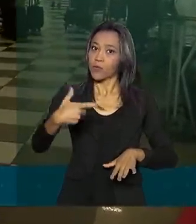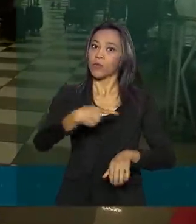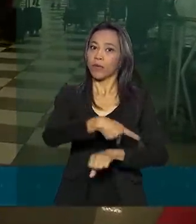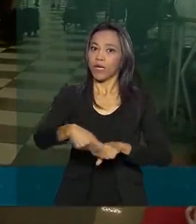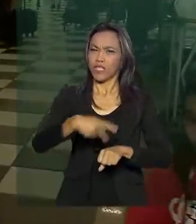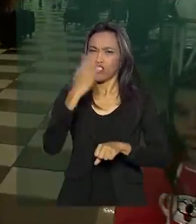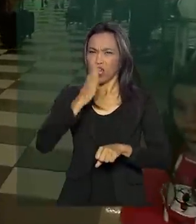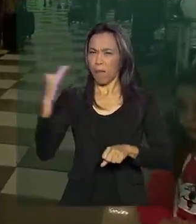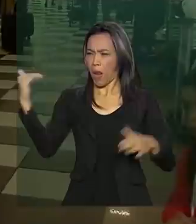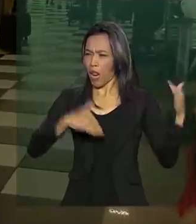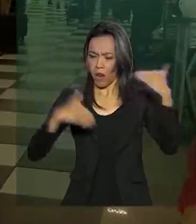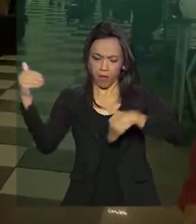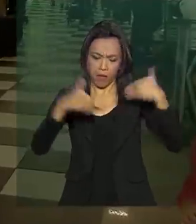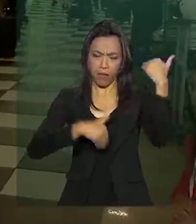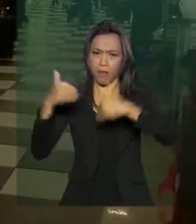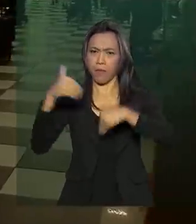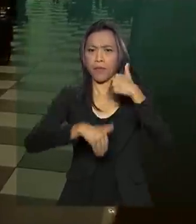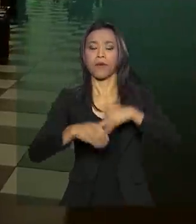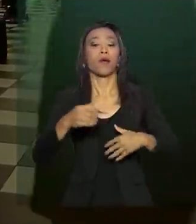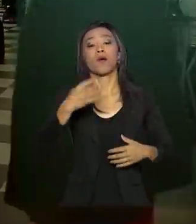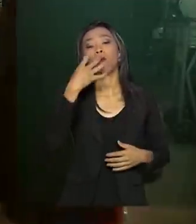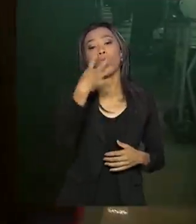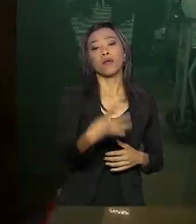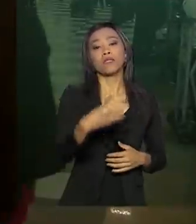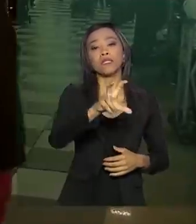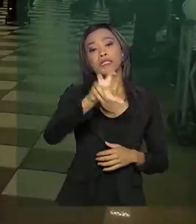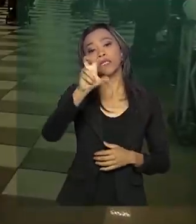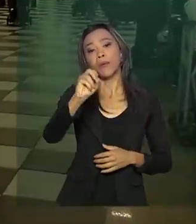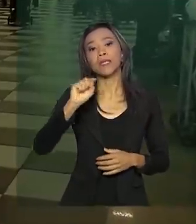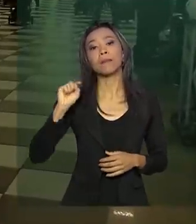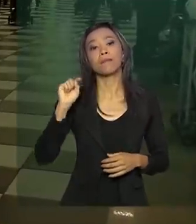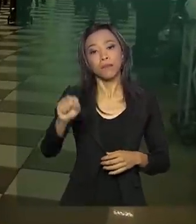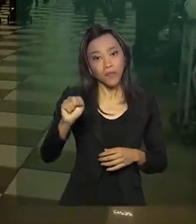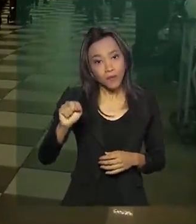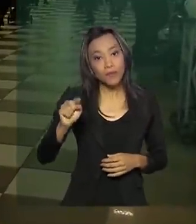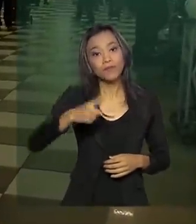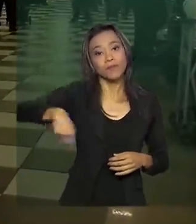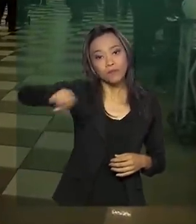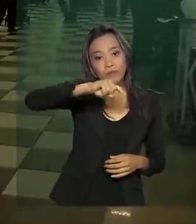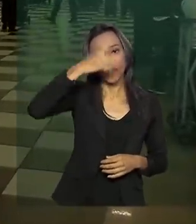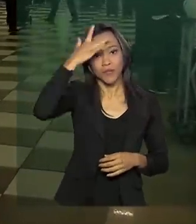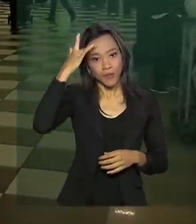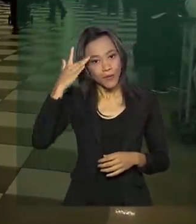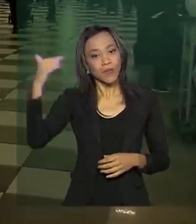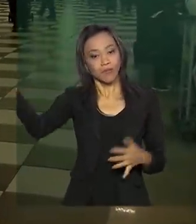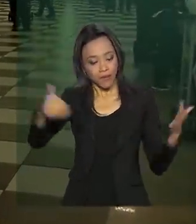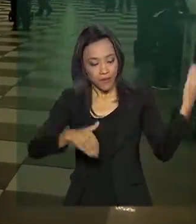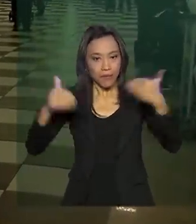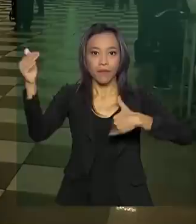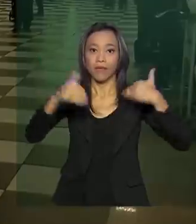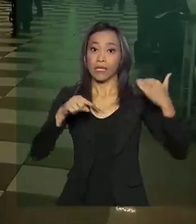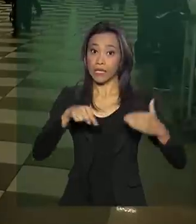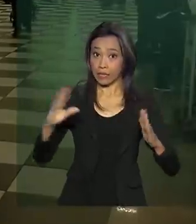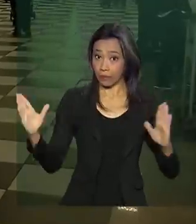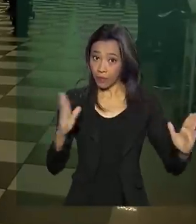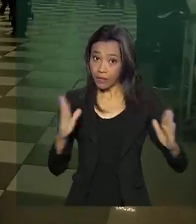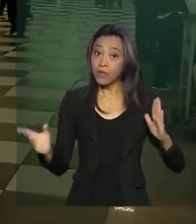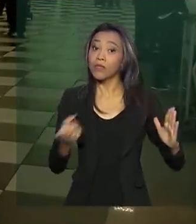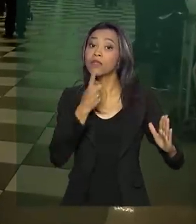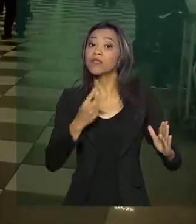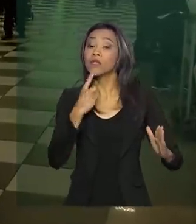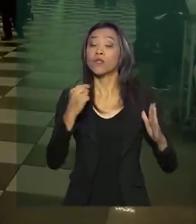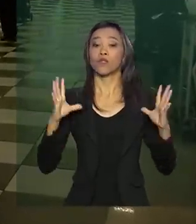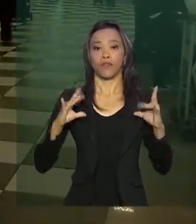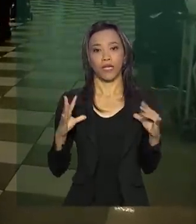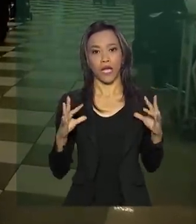A previsão é que cerca de 450 mil passageiros passem por aqui durante o feriado. Ao todo, são